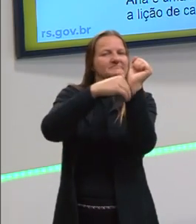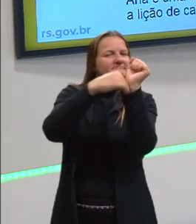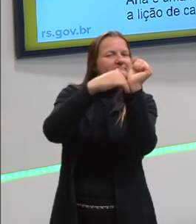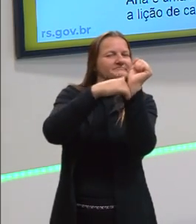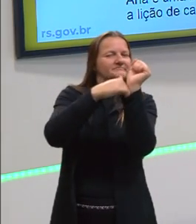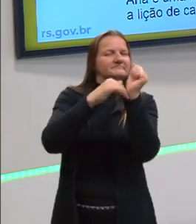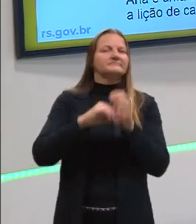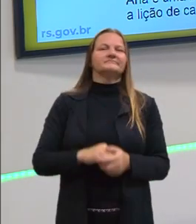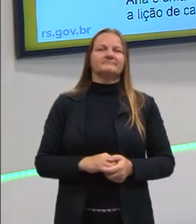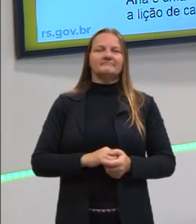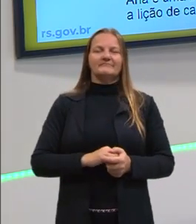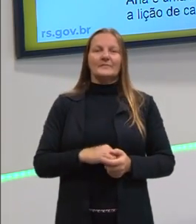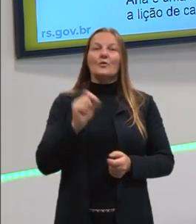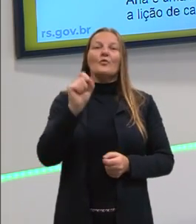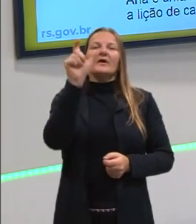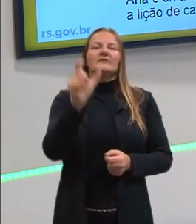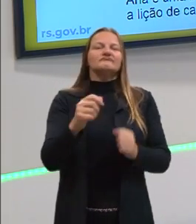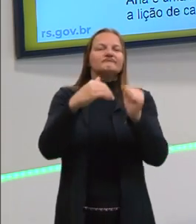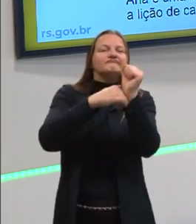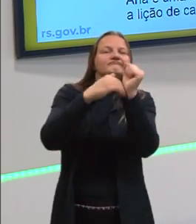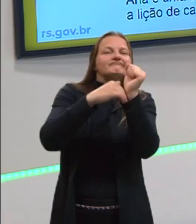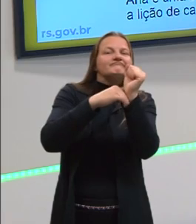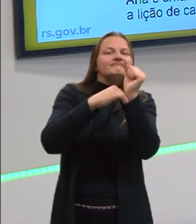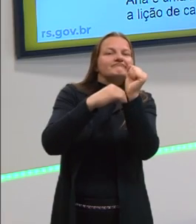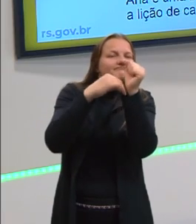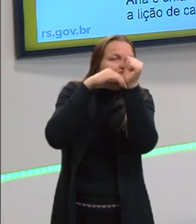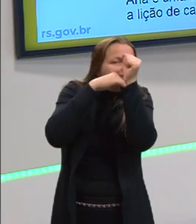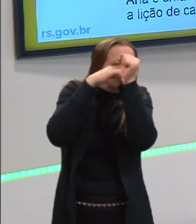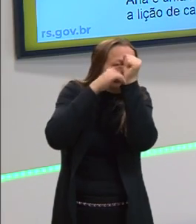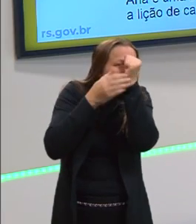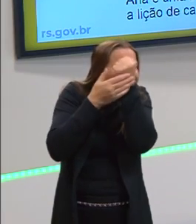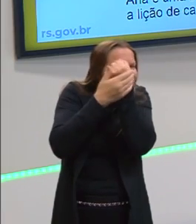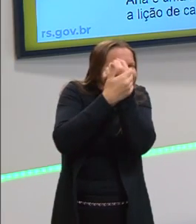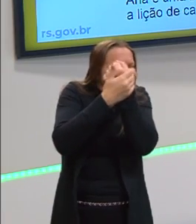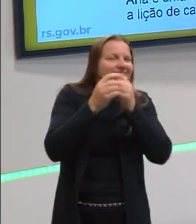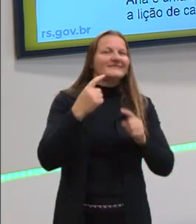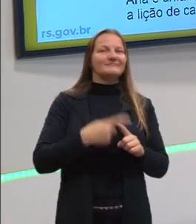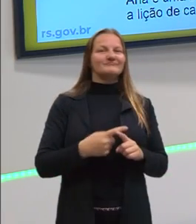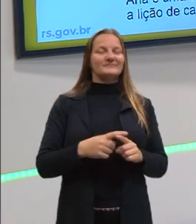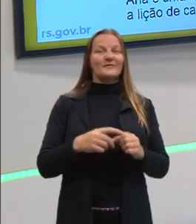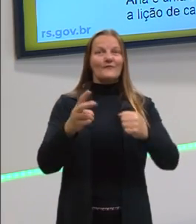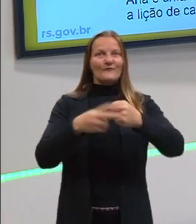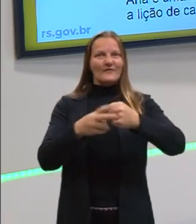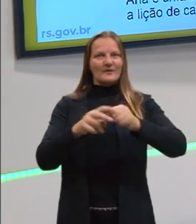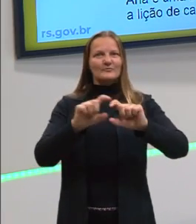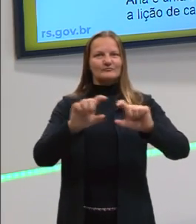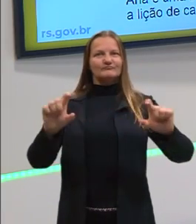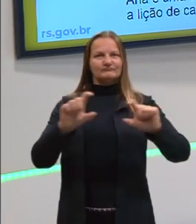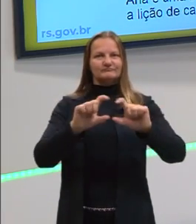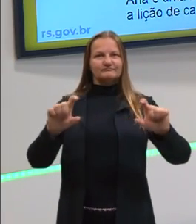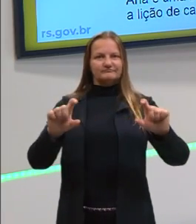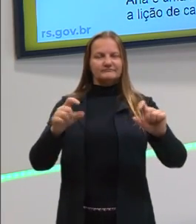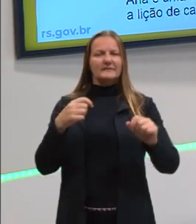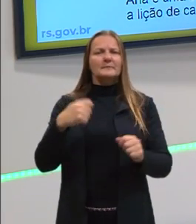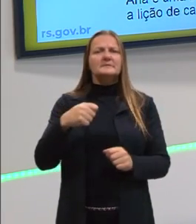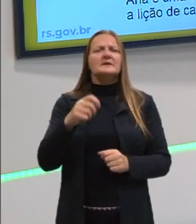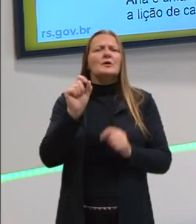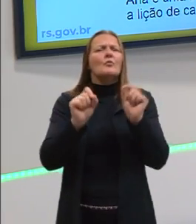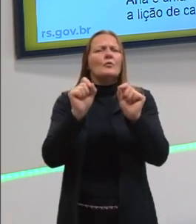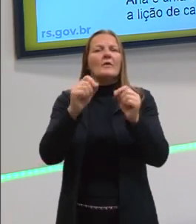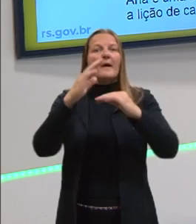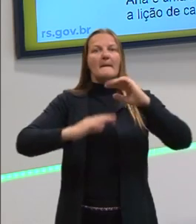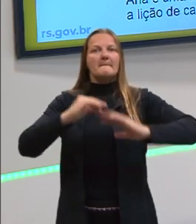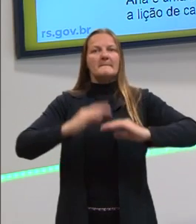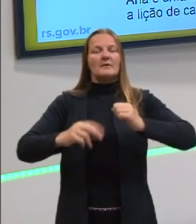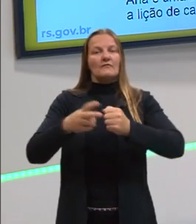O que vai ser o meu sujeito oculto? Imaginem o seguinte, vocês têm um verbo da oração que precisa que alguém faça aquela